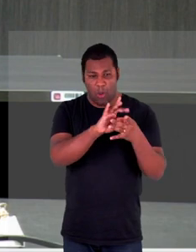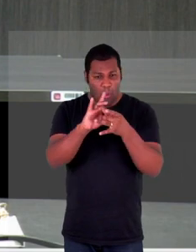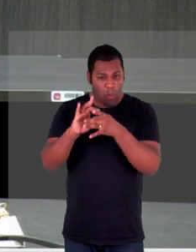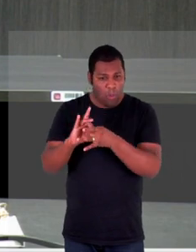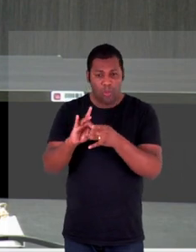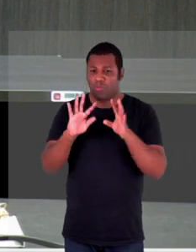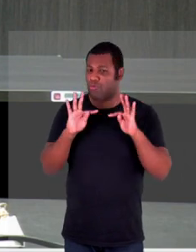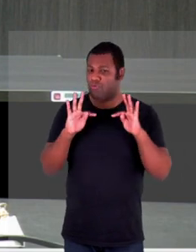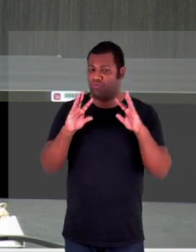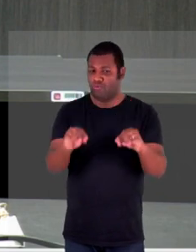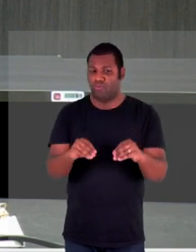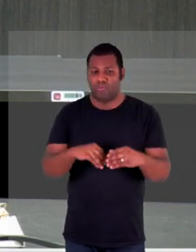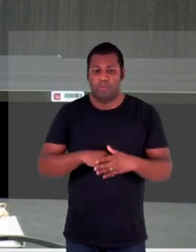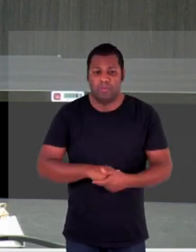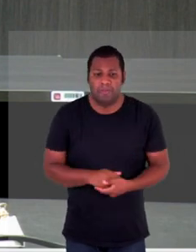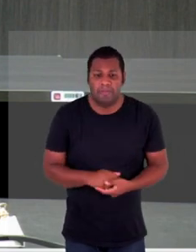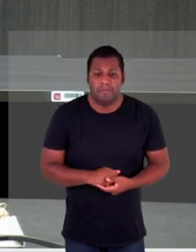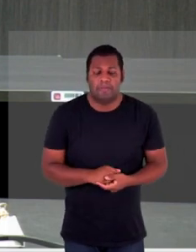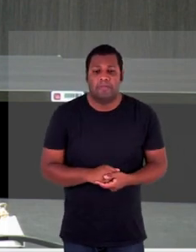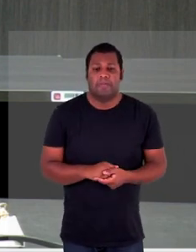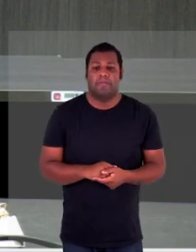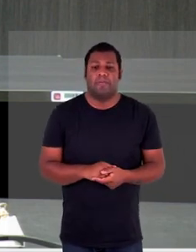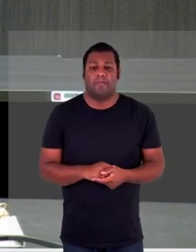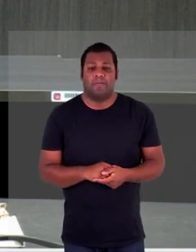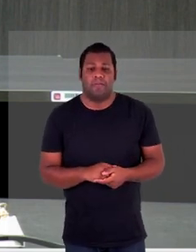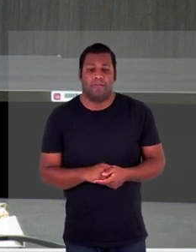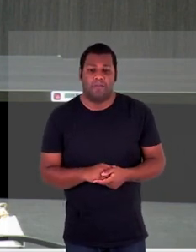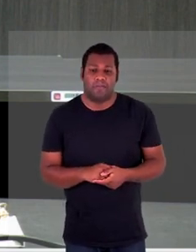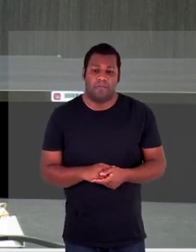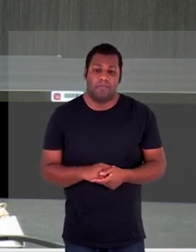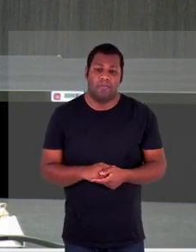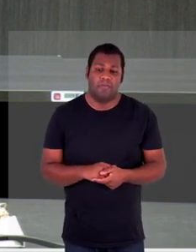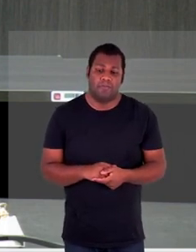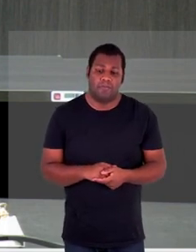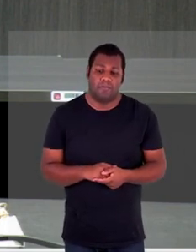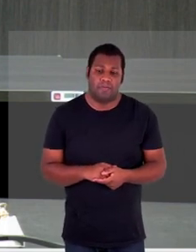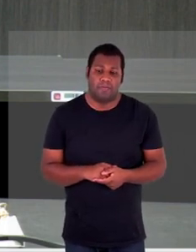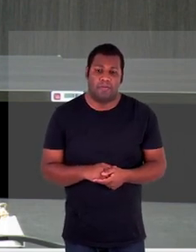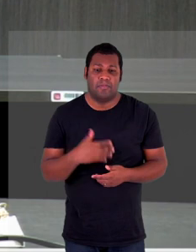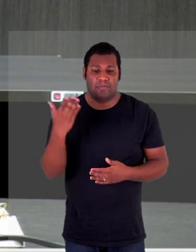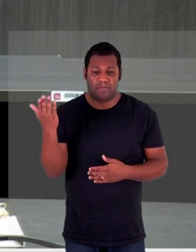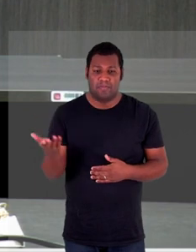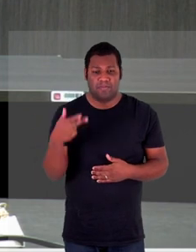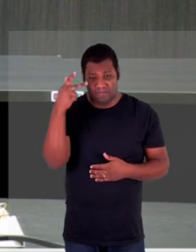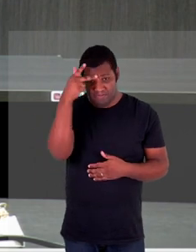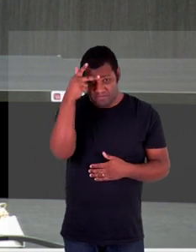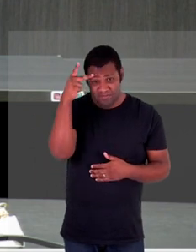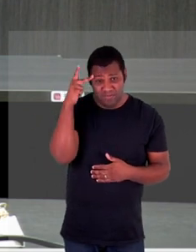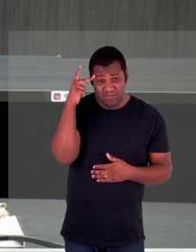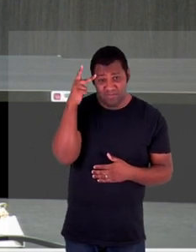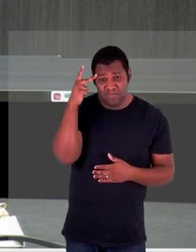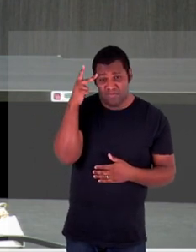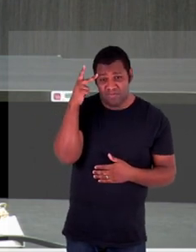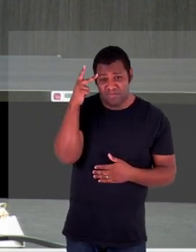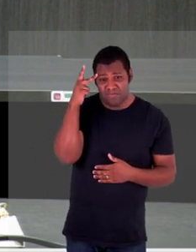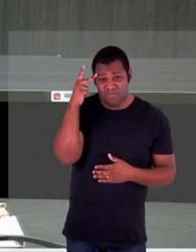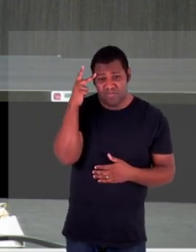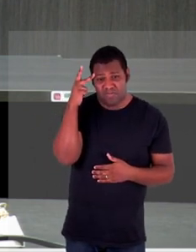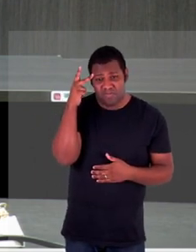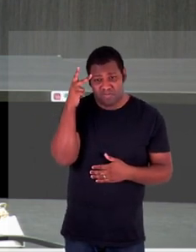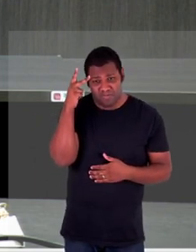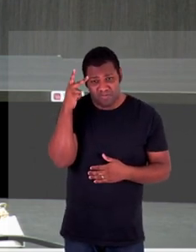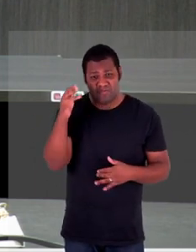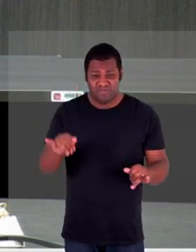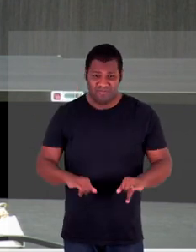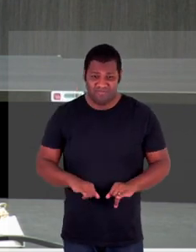até porque essas demandas as demandas que esses indivíduos vão trazer são diversas do que nós